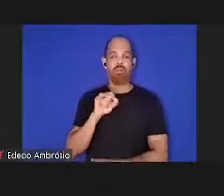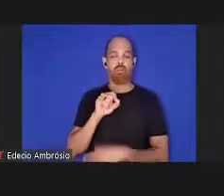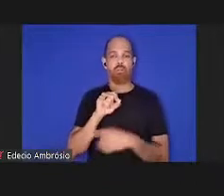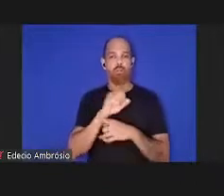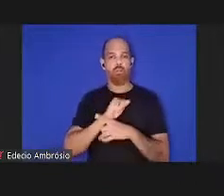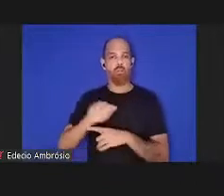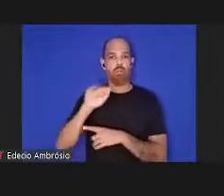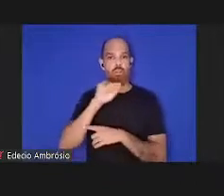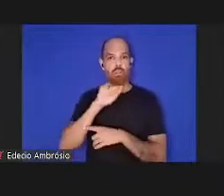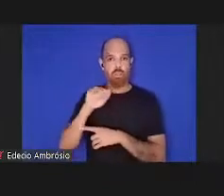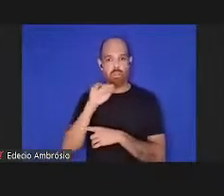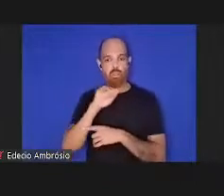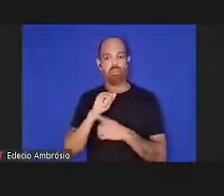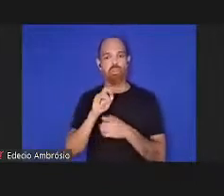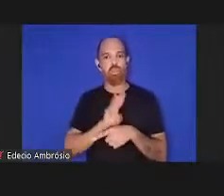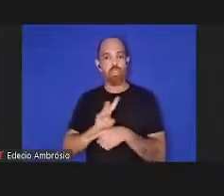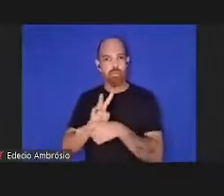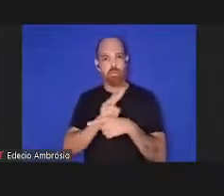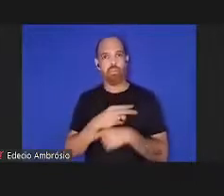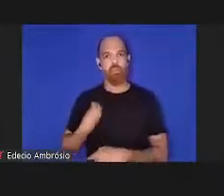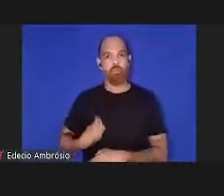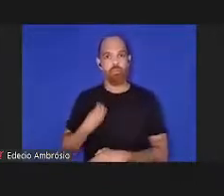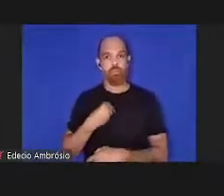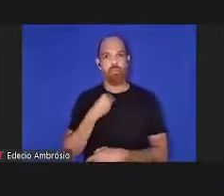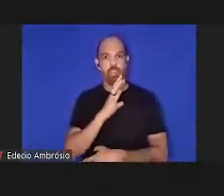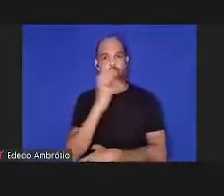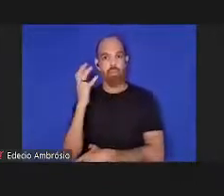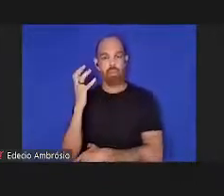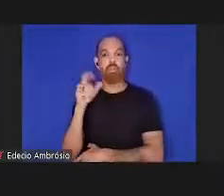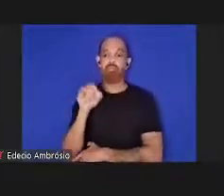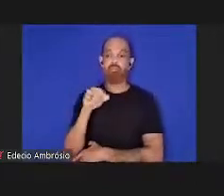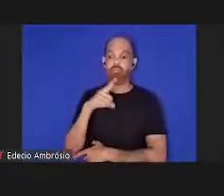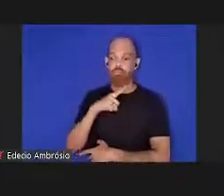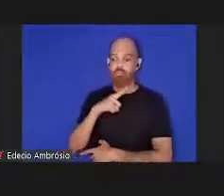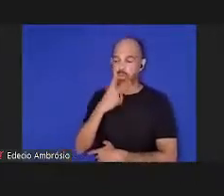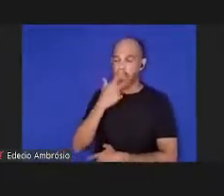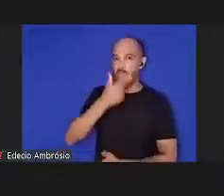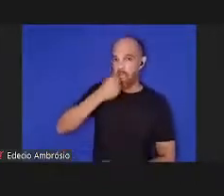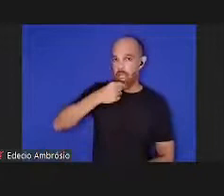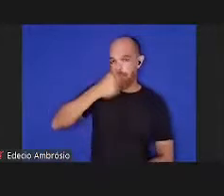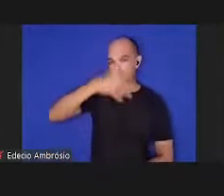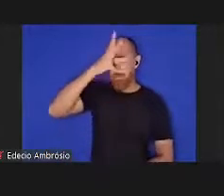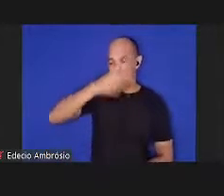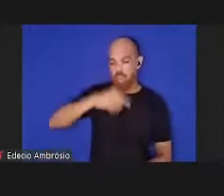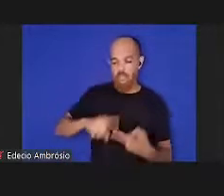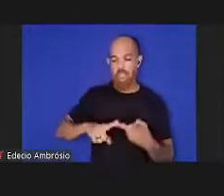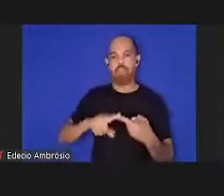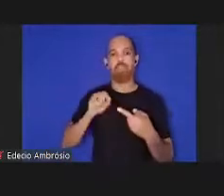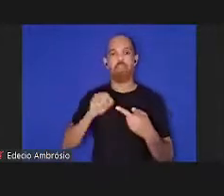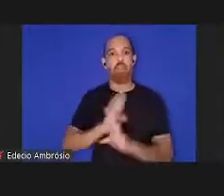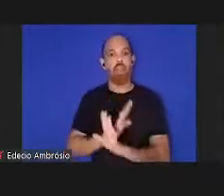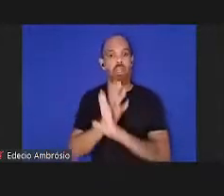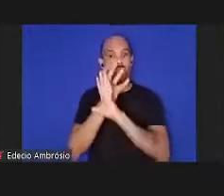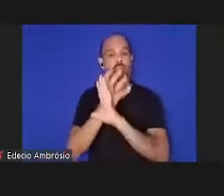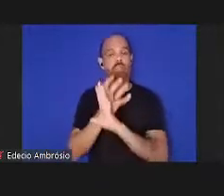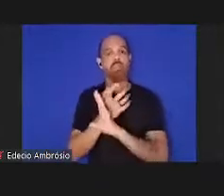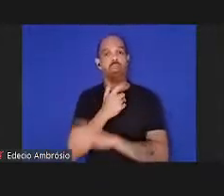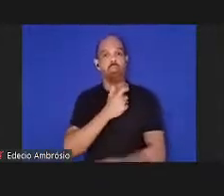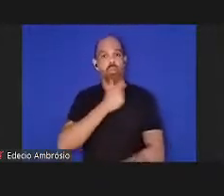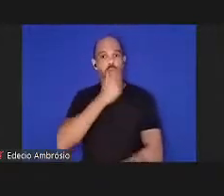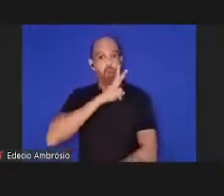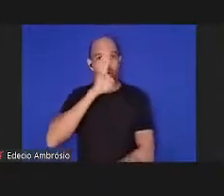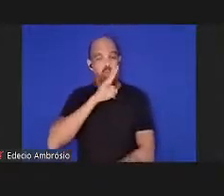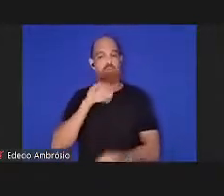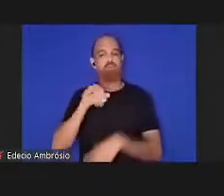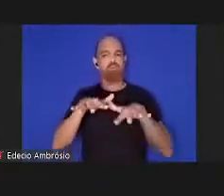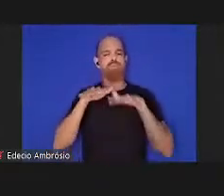recorrendo às epidemias de ébola gripe aviária e emagrecimento crónico o simpósio refletiu